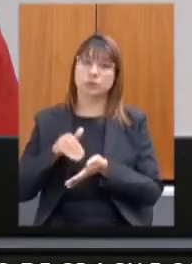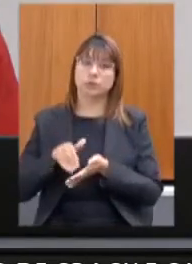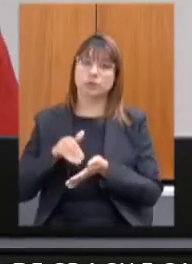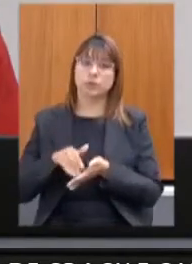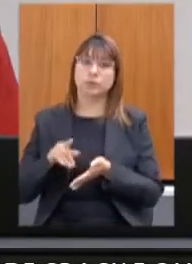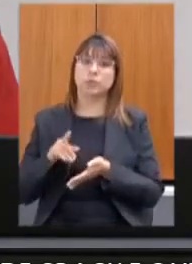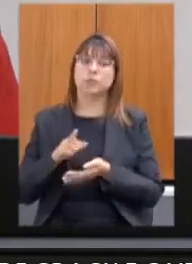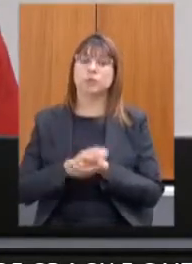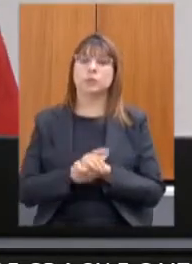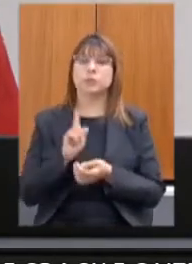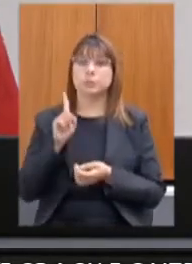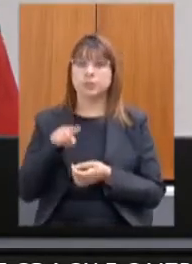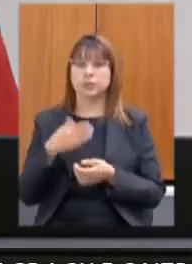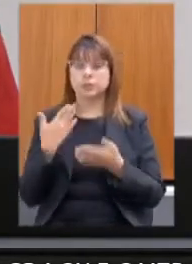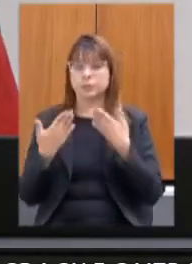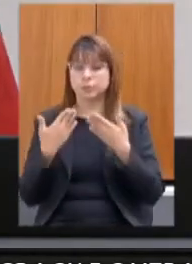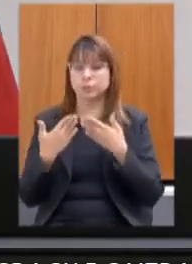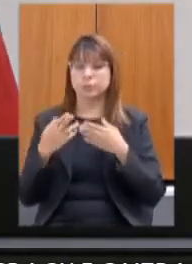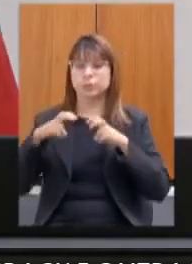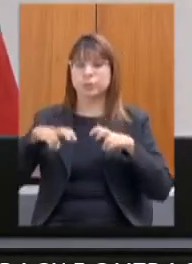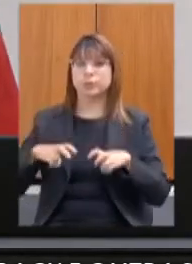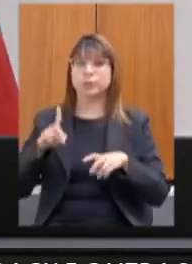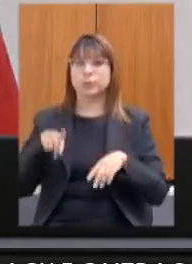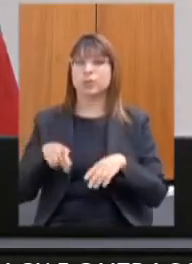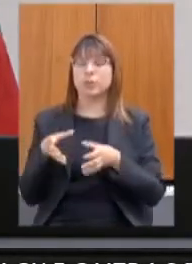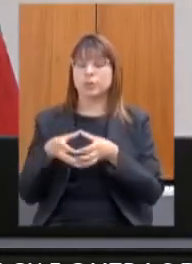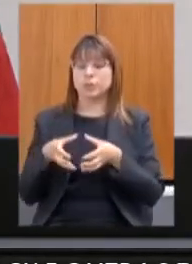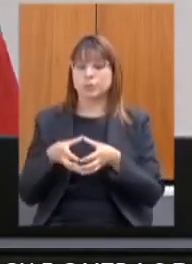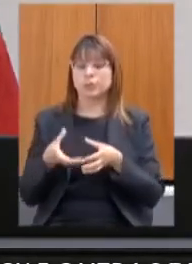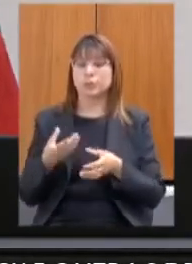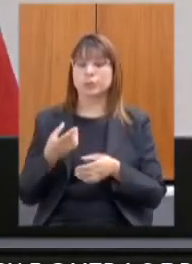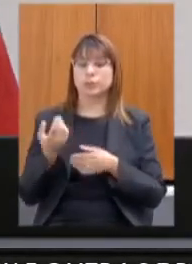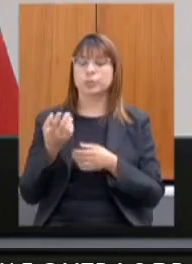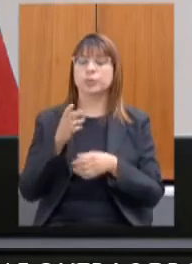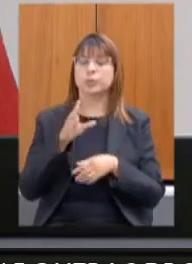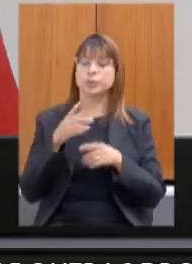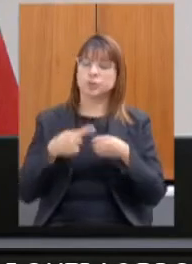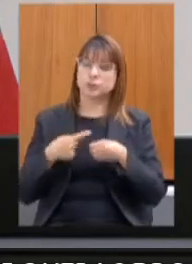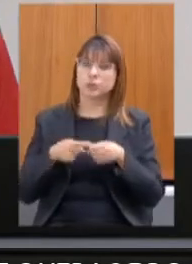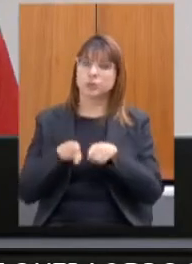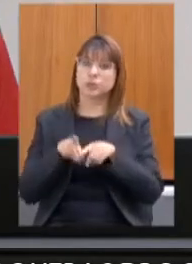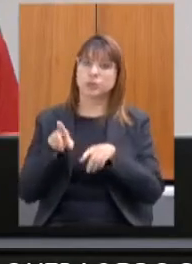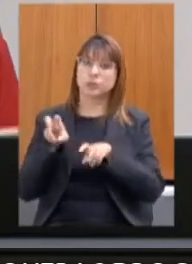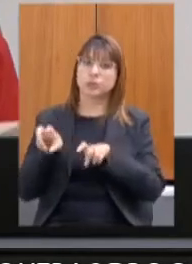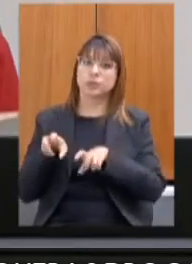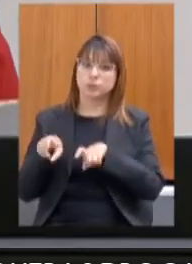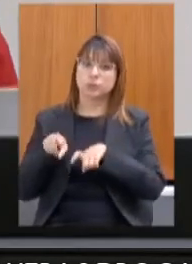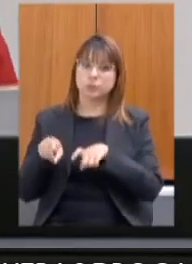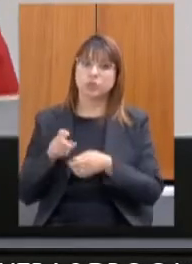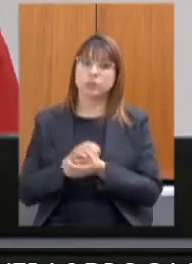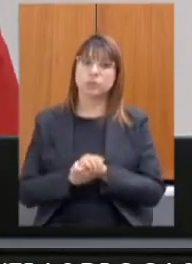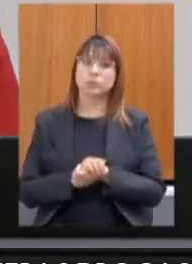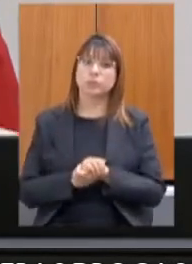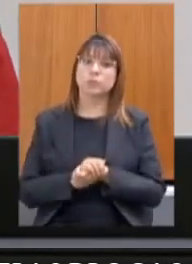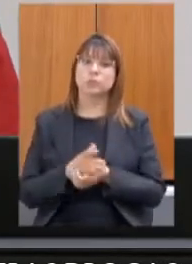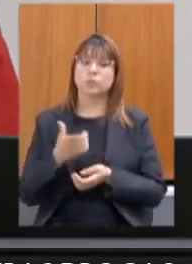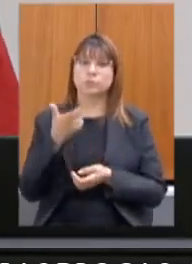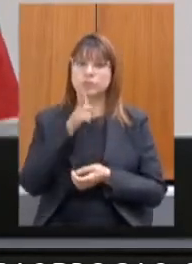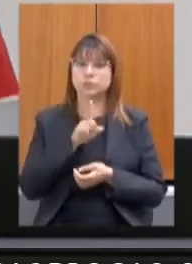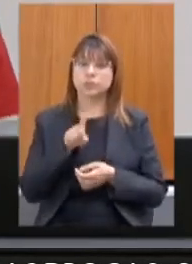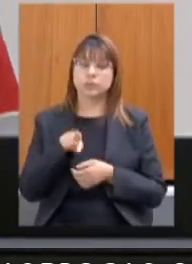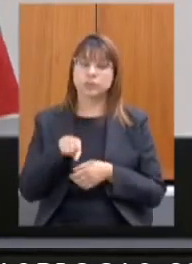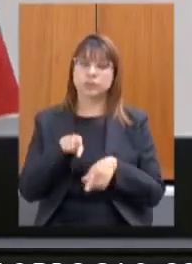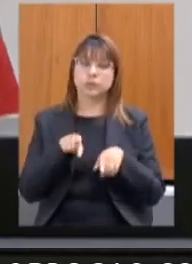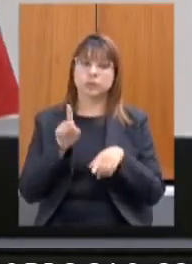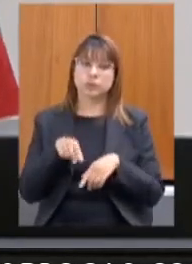mesa estadual de diálogo negociação permanente com ocupações urbanas e rurais apresente ações de conciliação e mediação efetivas junto